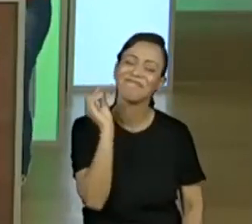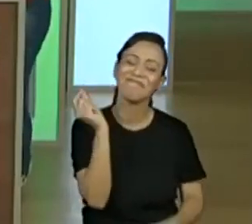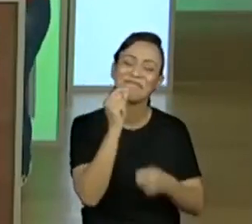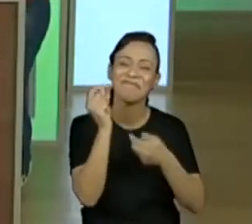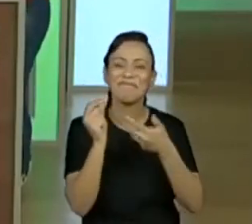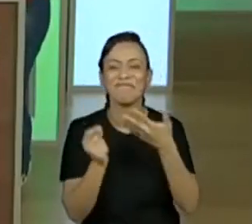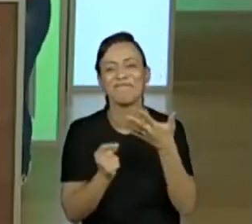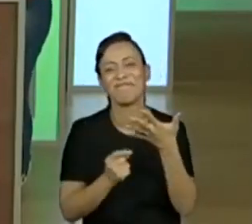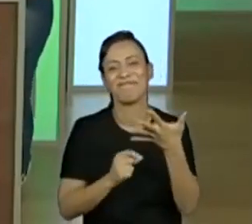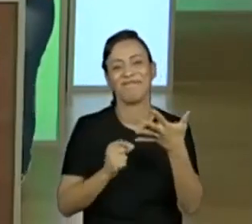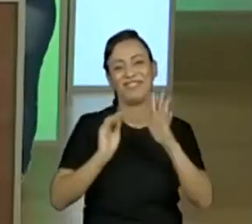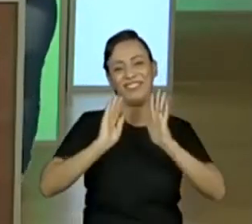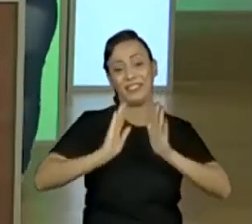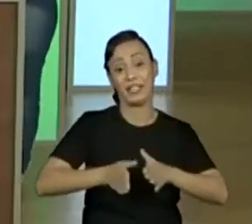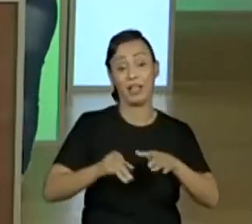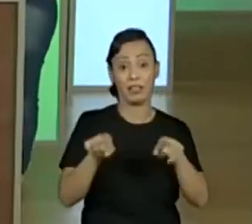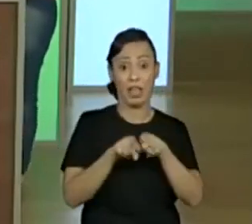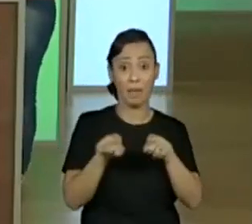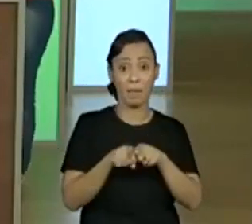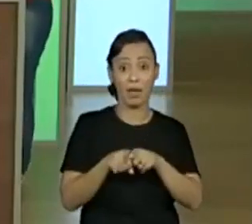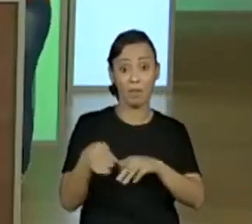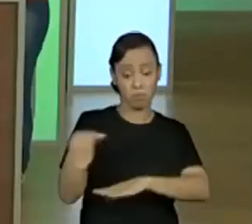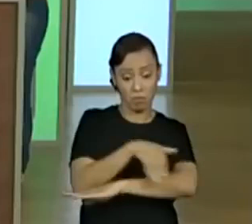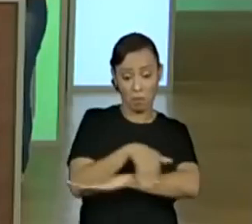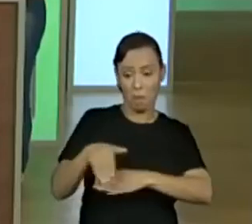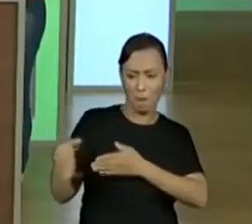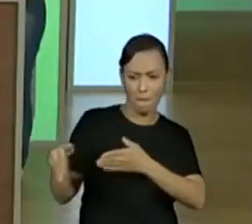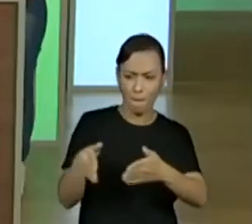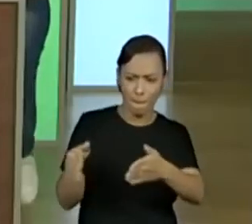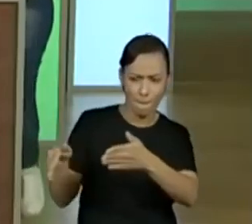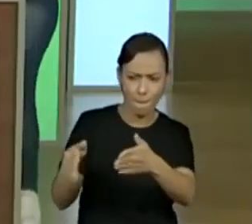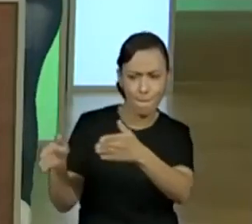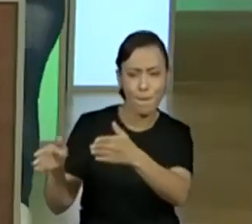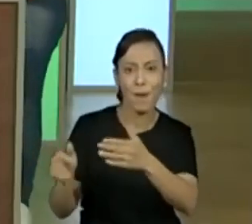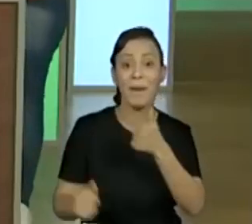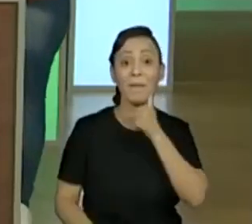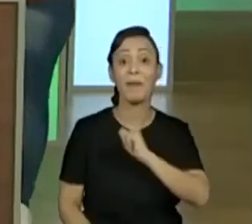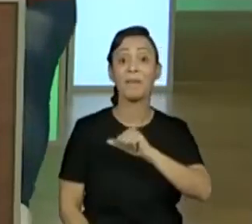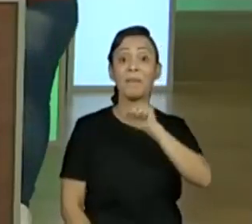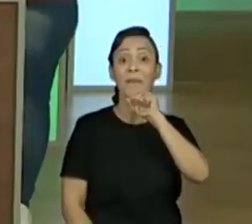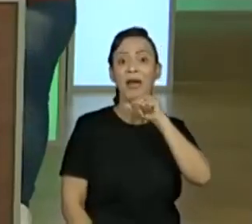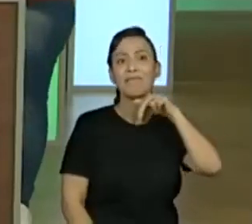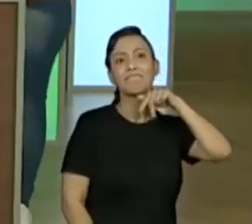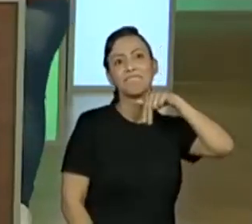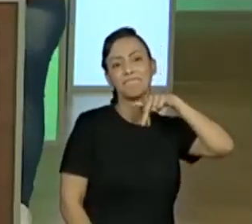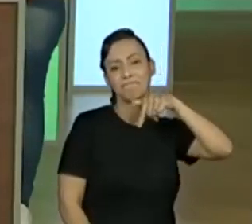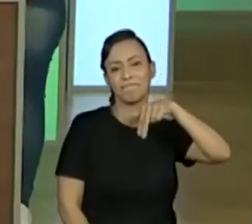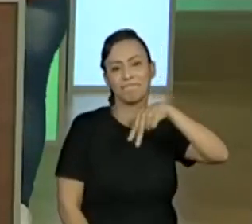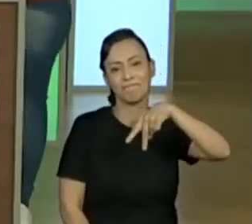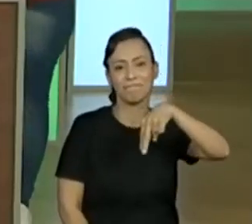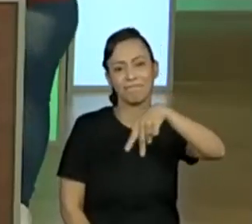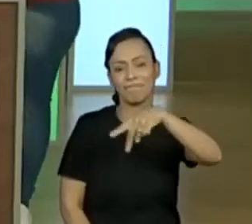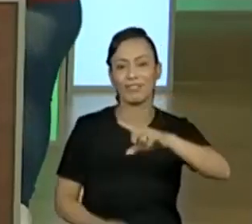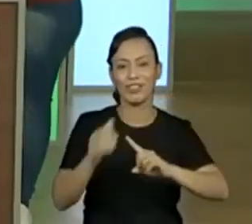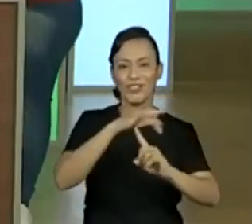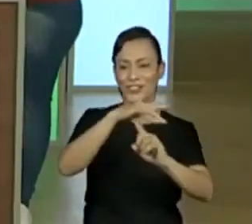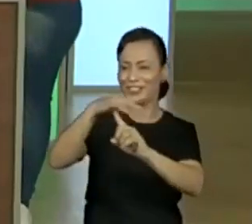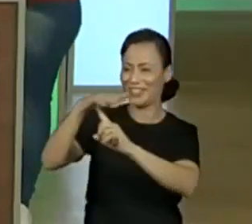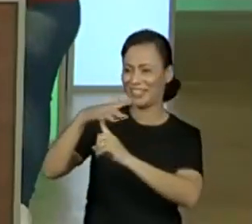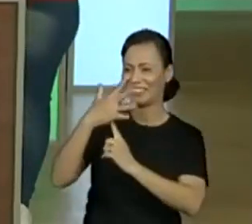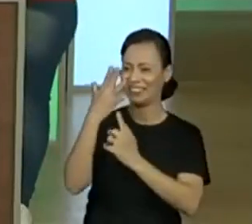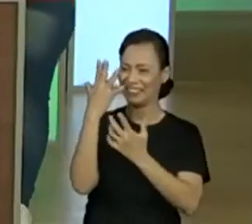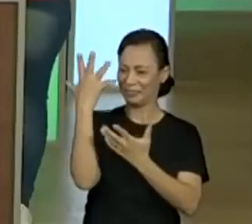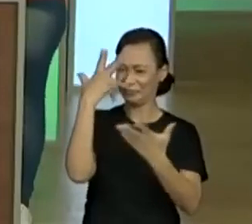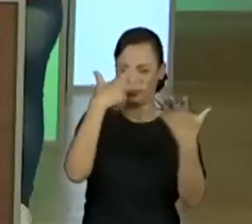O trajeto. O trajeto. A mamãe passeou pelo jardim. Aquele mapinha lá que tinha, né? O banco,